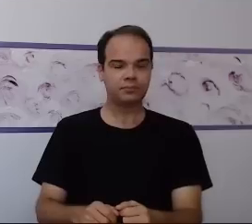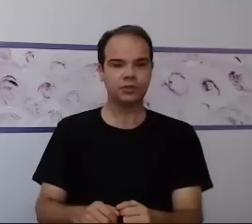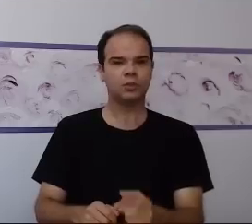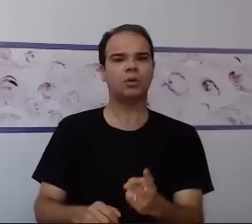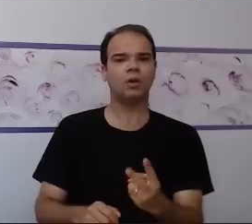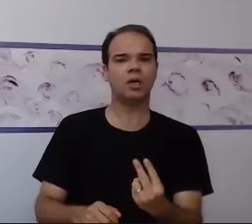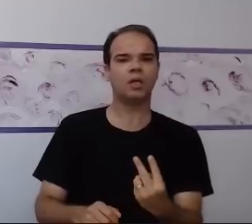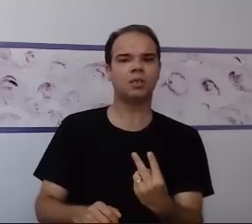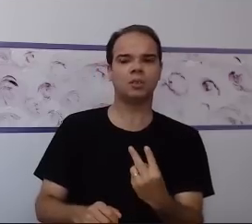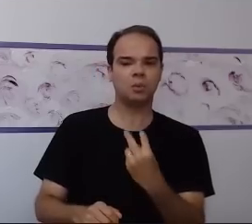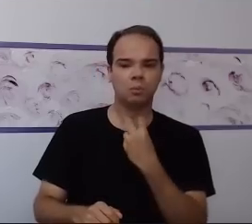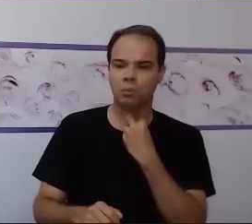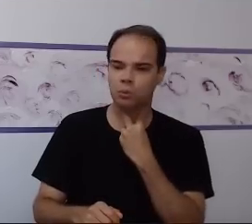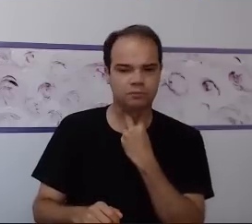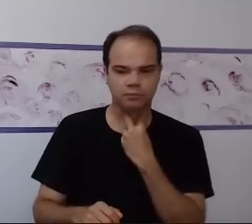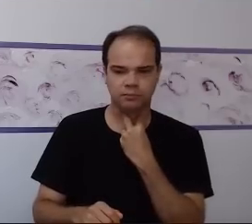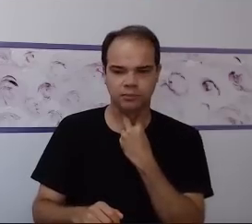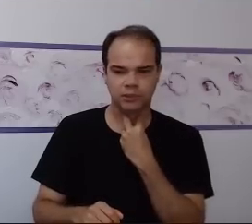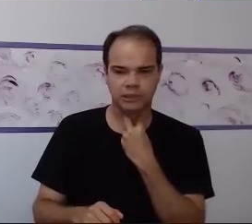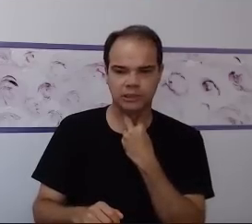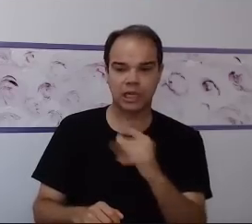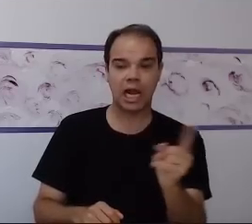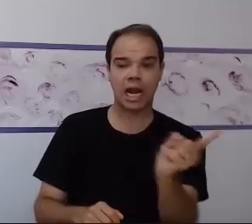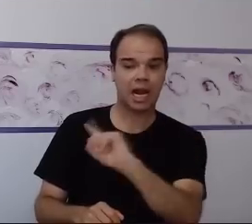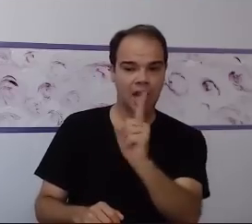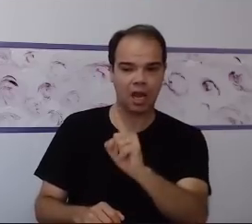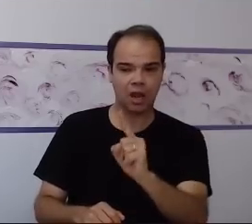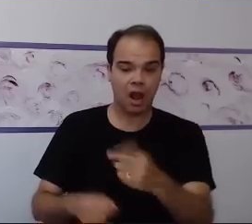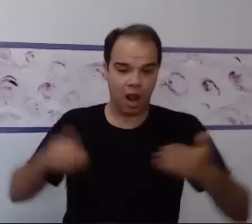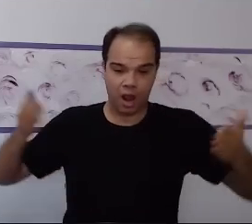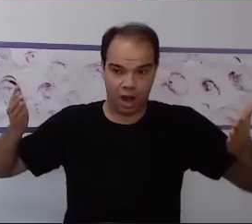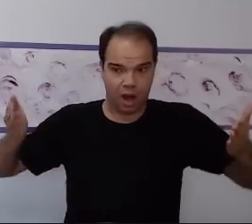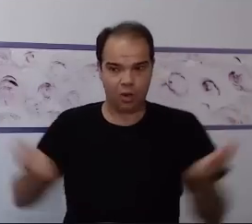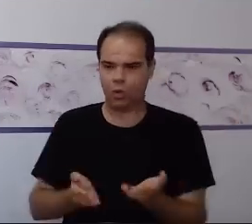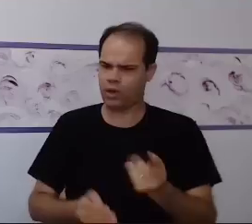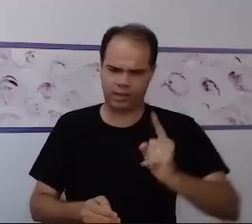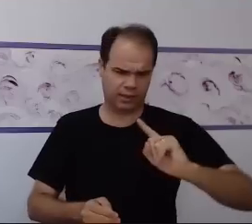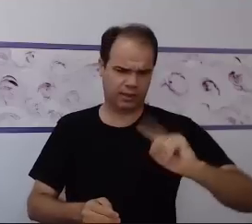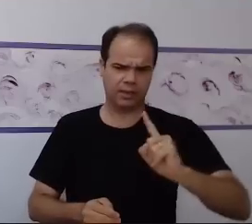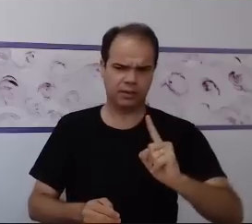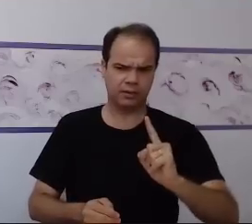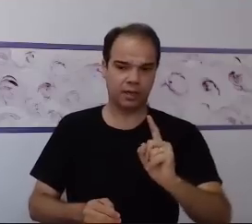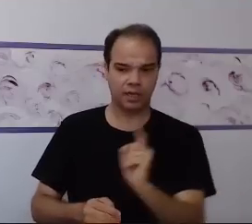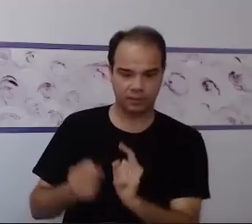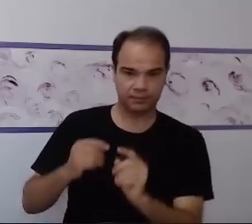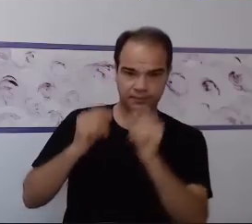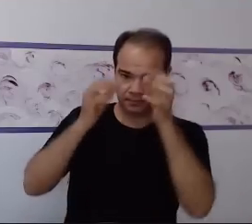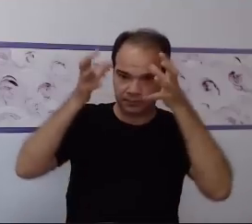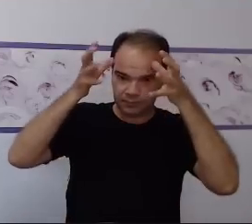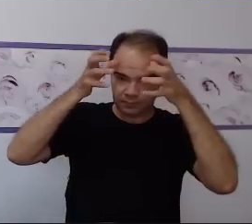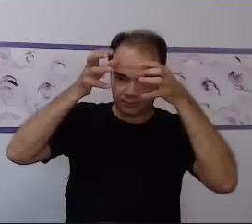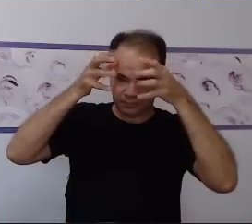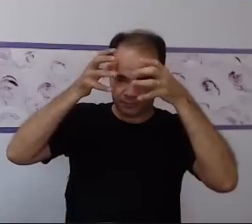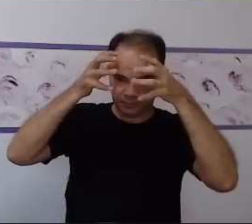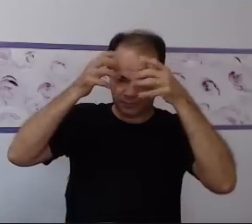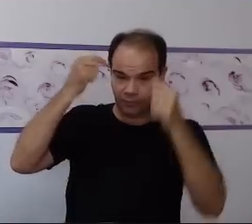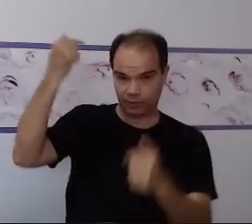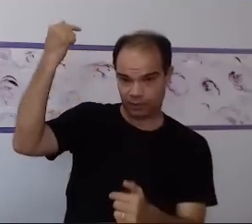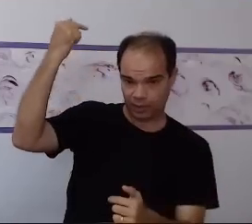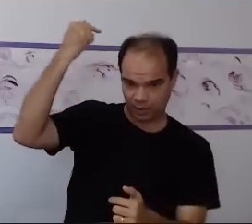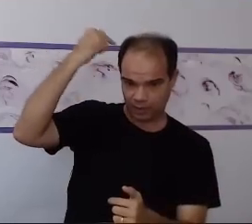pode, não faça, não está no momento. Nós temos uma área do cérebro responsável para